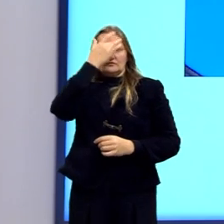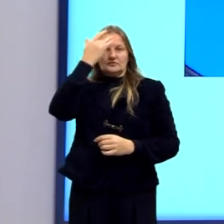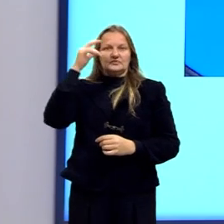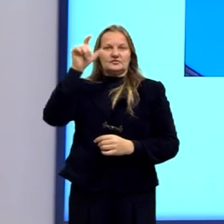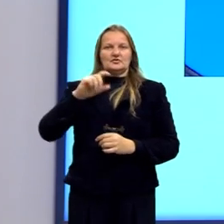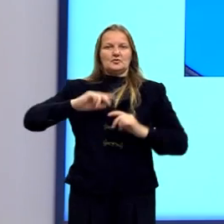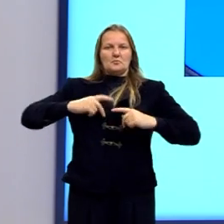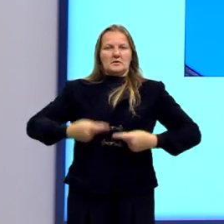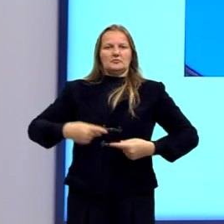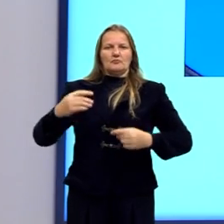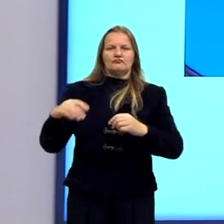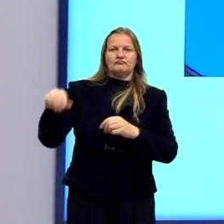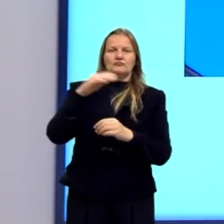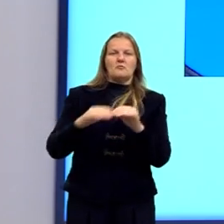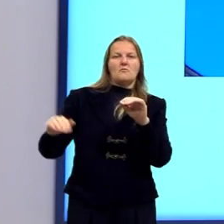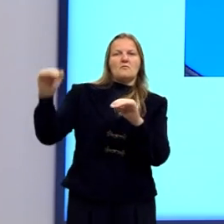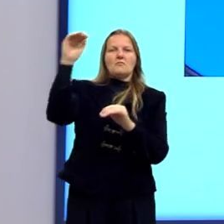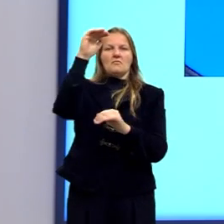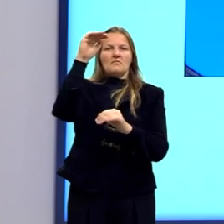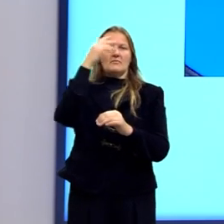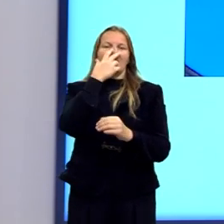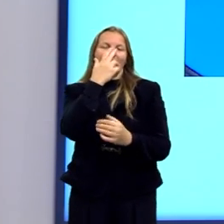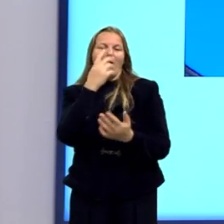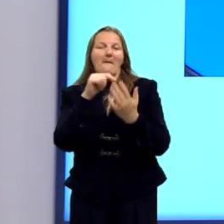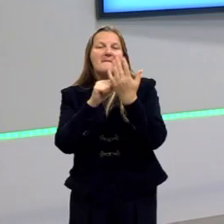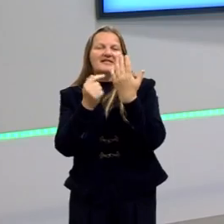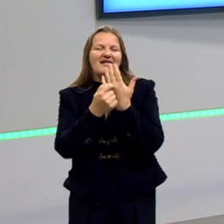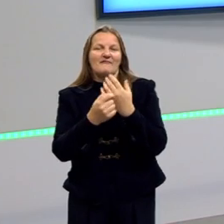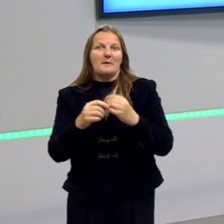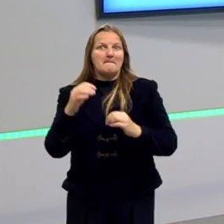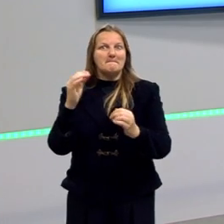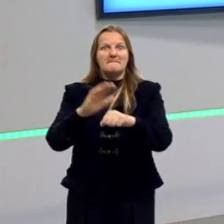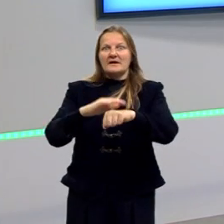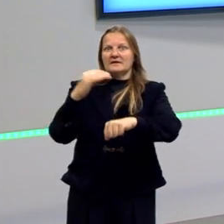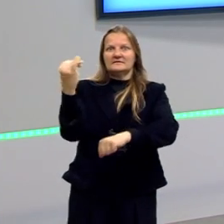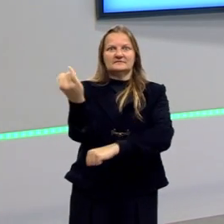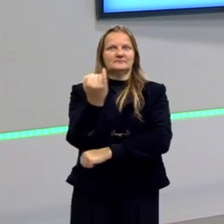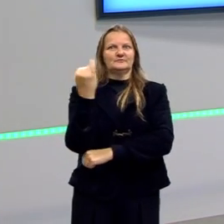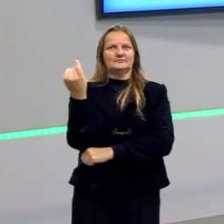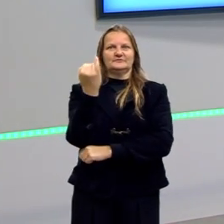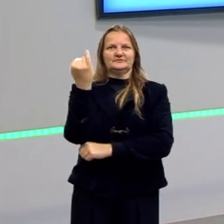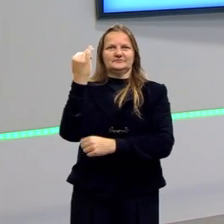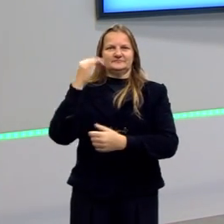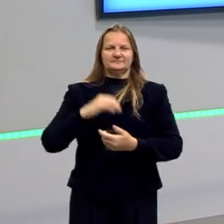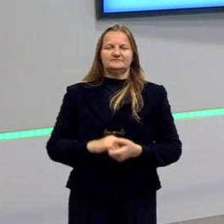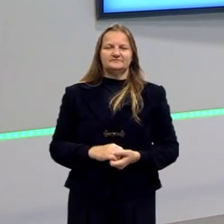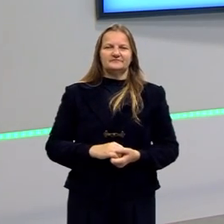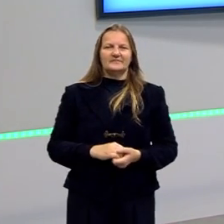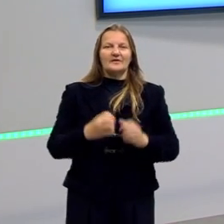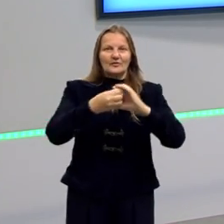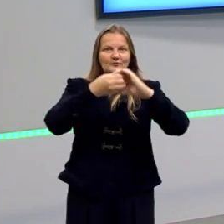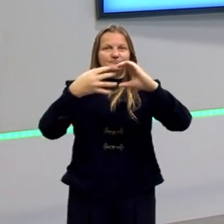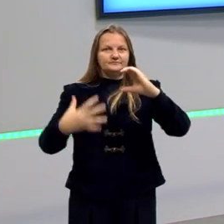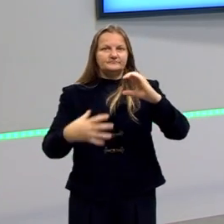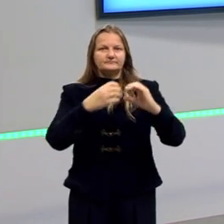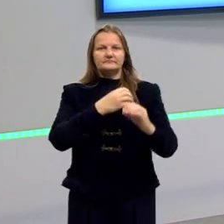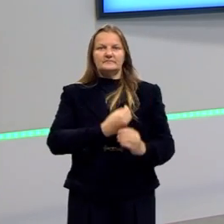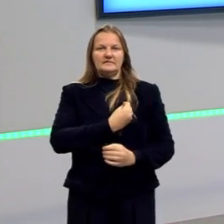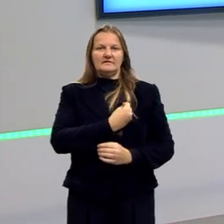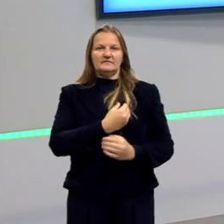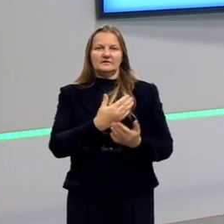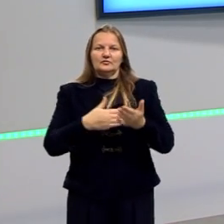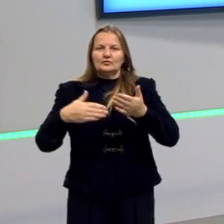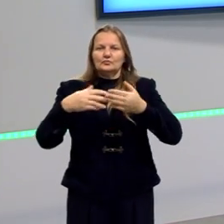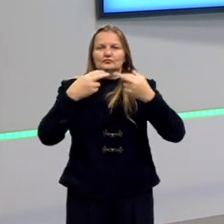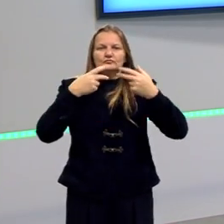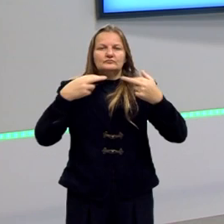seres vivos. Estava lá na cereja do bolo, o ser humano, no caso, homem. Então, ele classificou os seres vivos dessa forma.